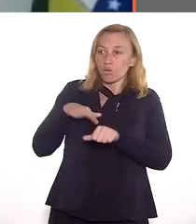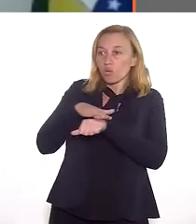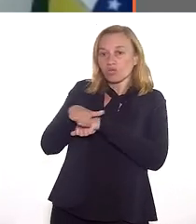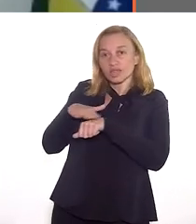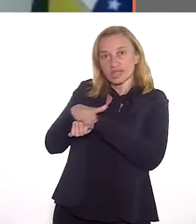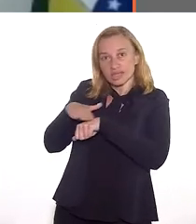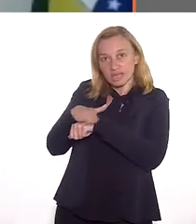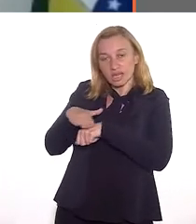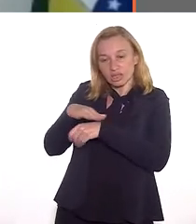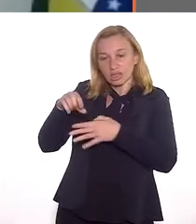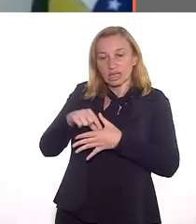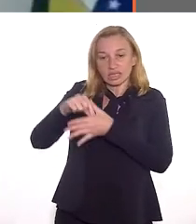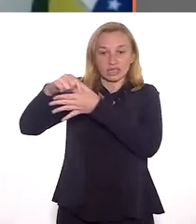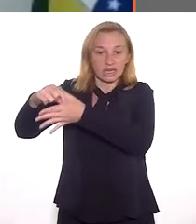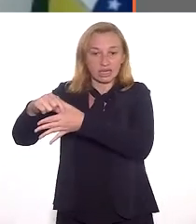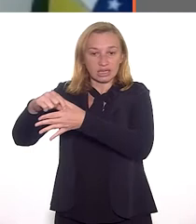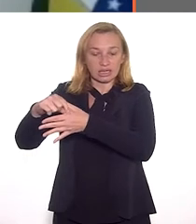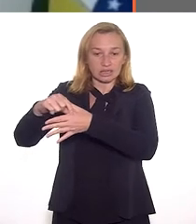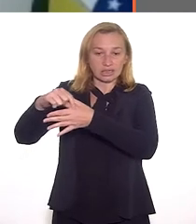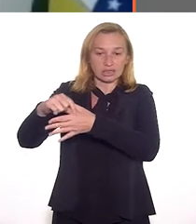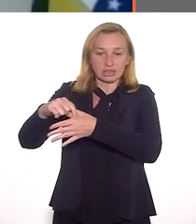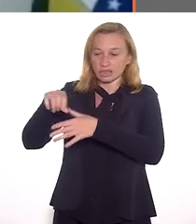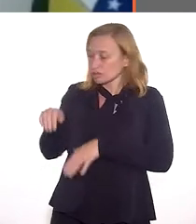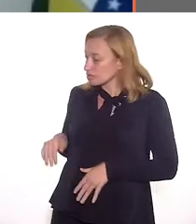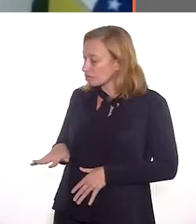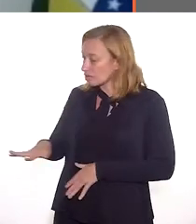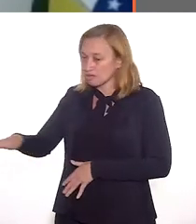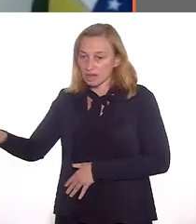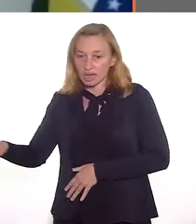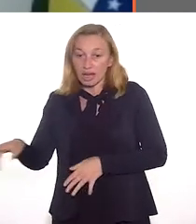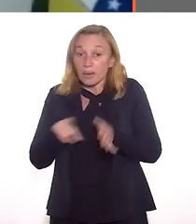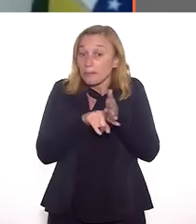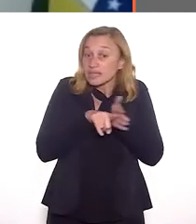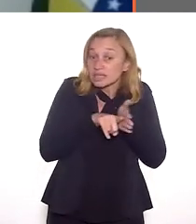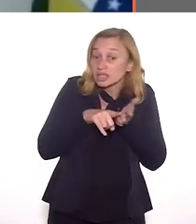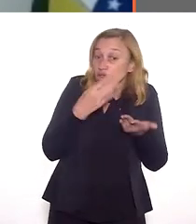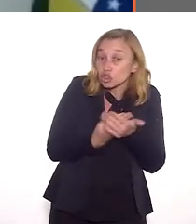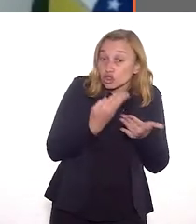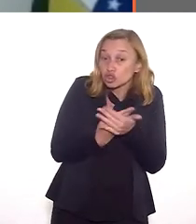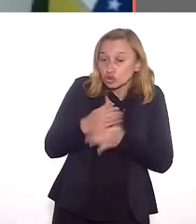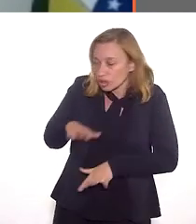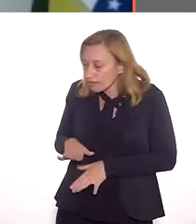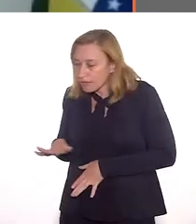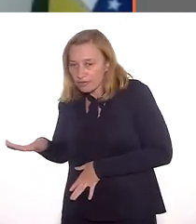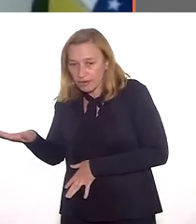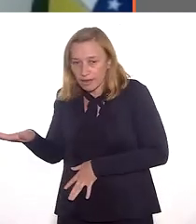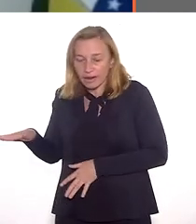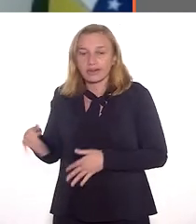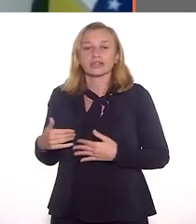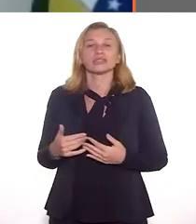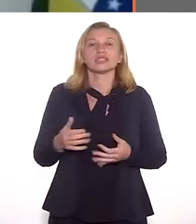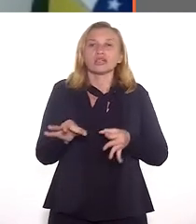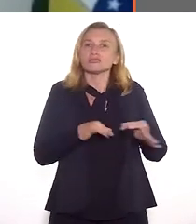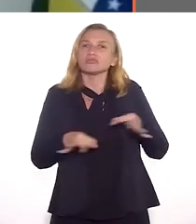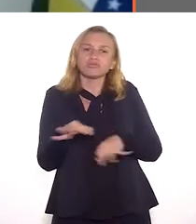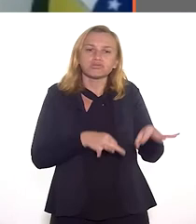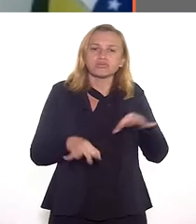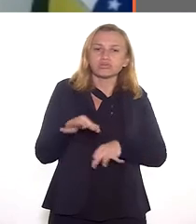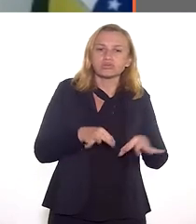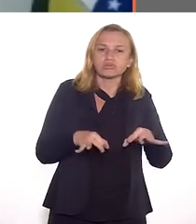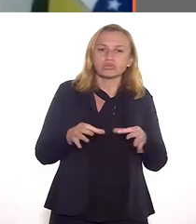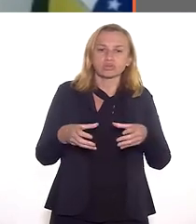conversava com lideranças populares nos territórios de favela, pesquisadores que estudam as favelas, enfim,